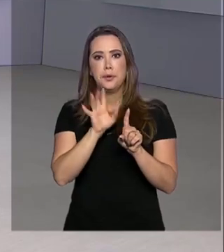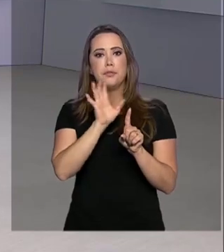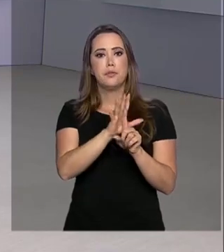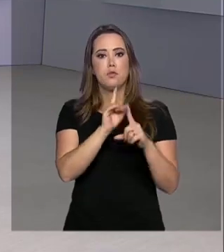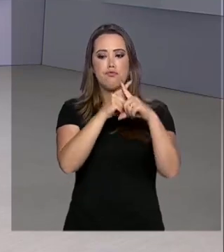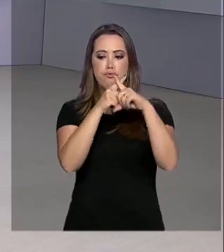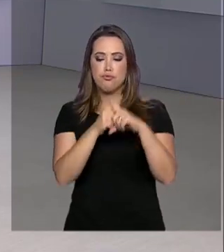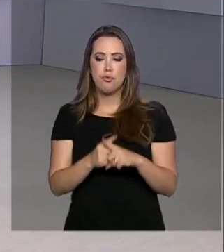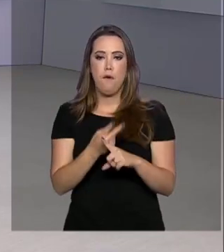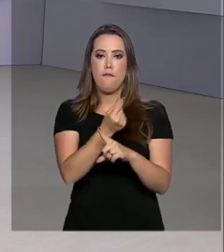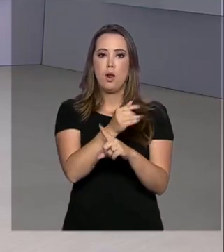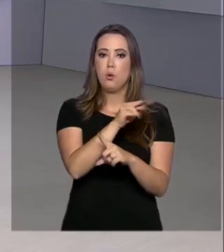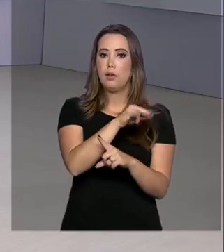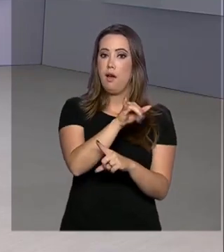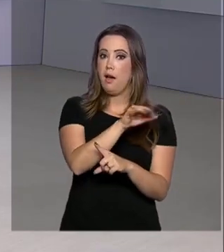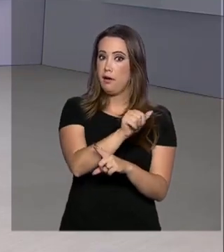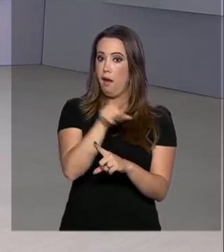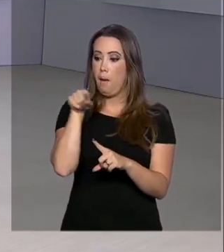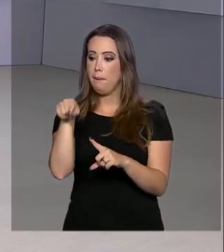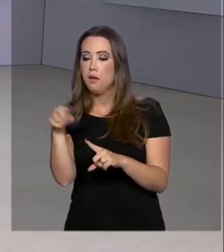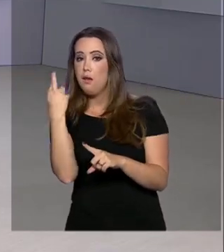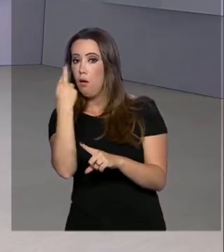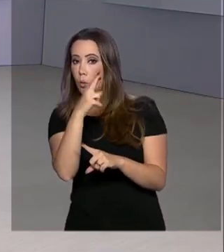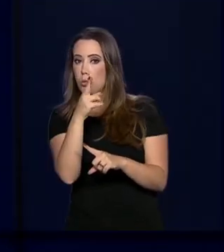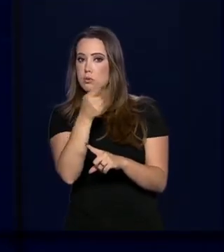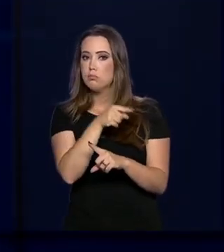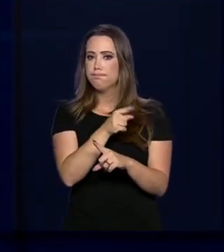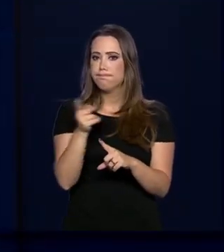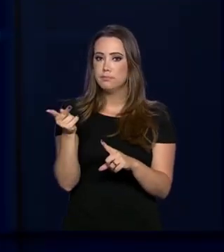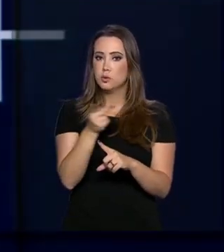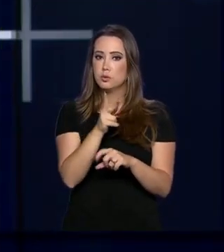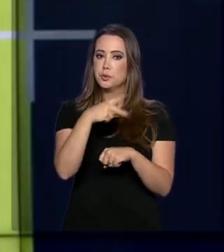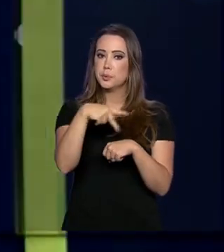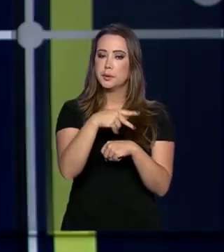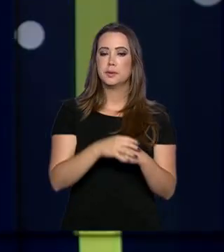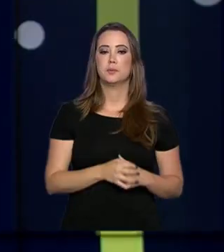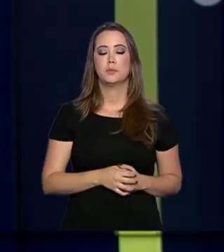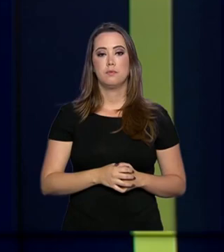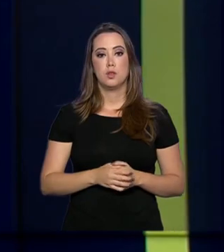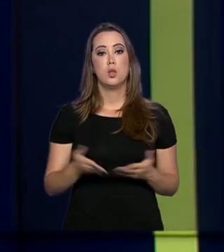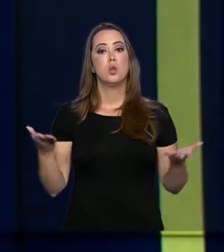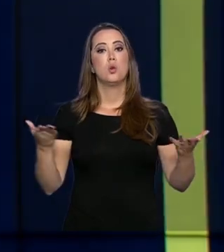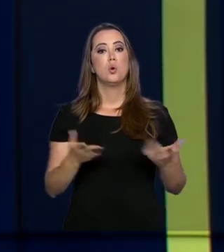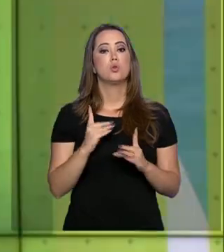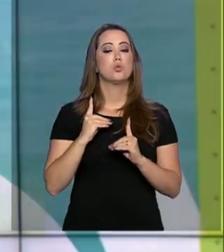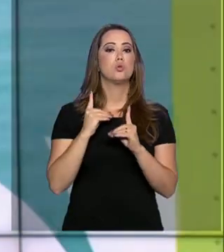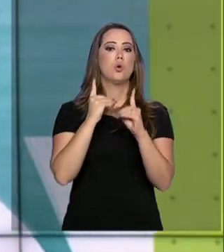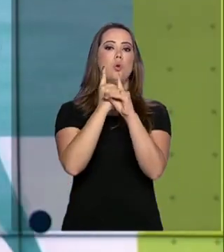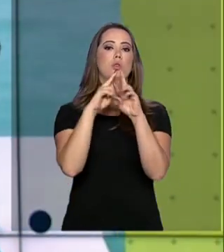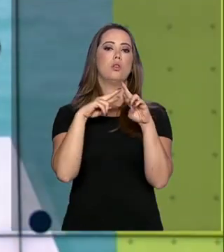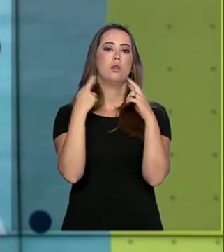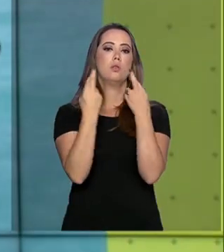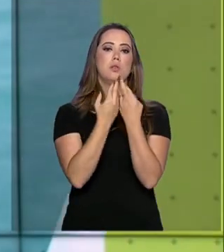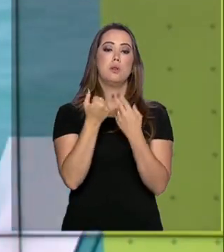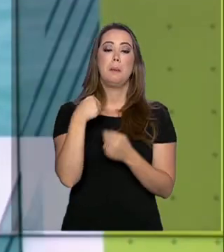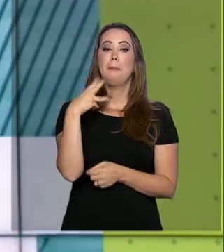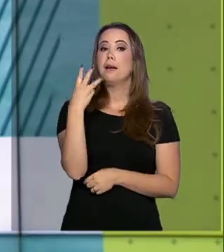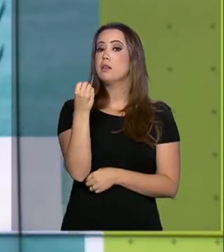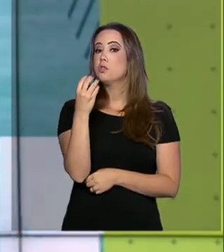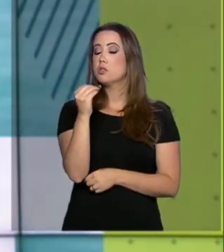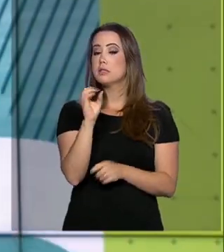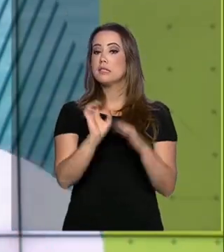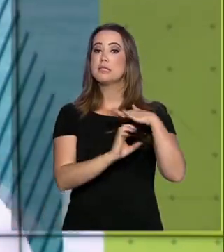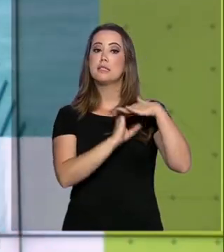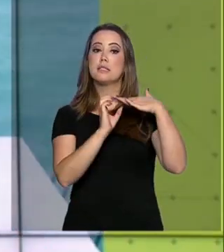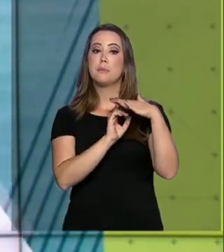do petróleo entre a Arábia Saudita e Rússia. E hoje, num encontro que reuniu mais de 300 empresários em